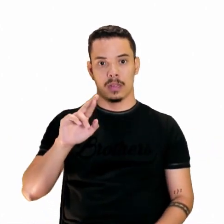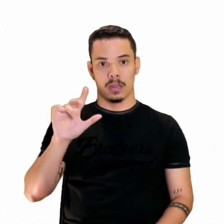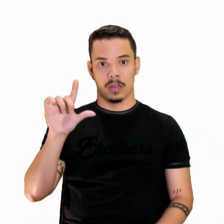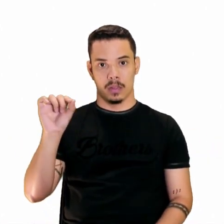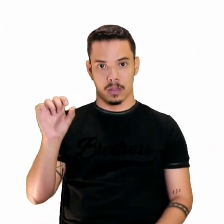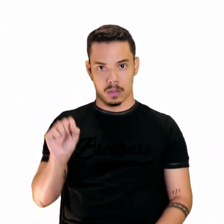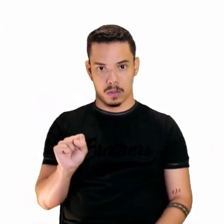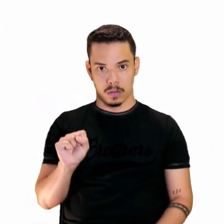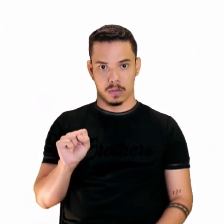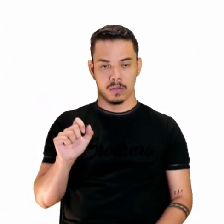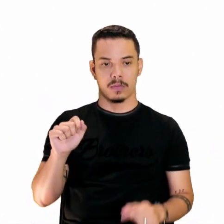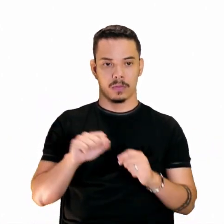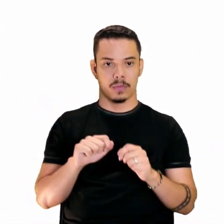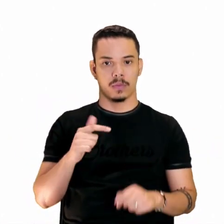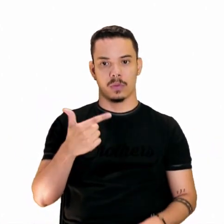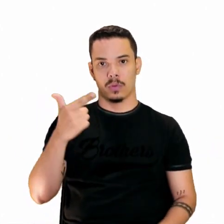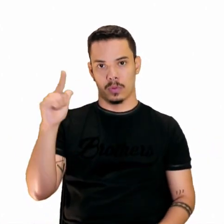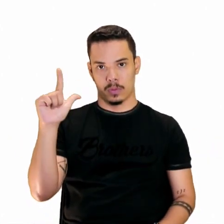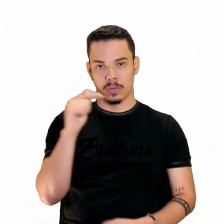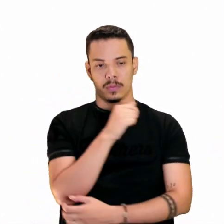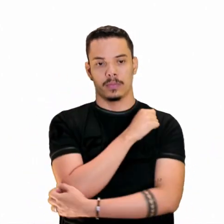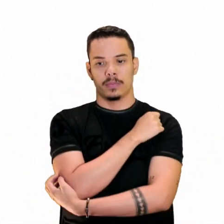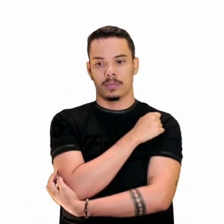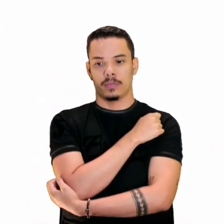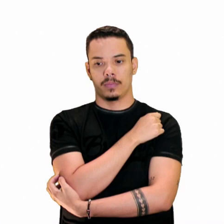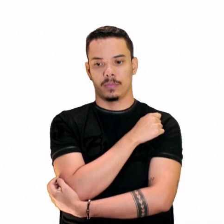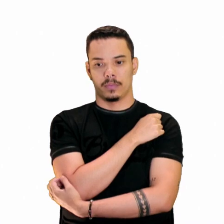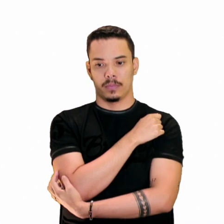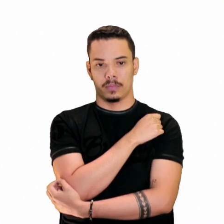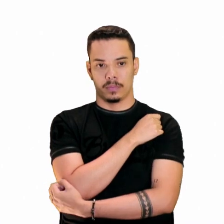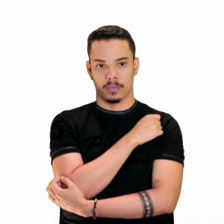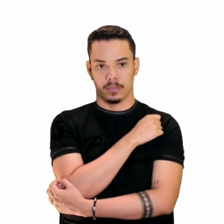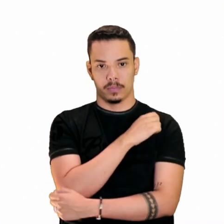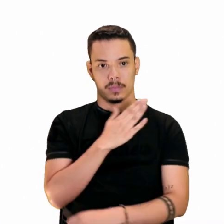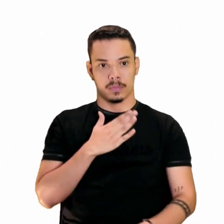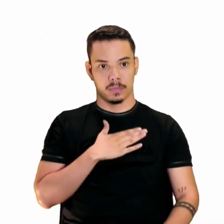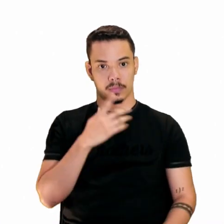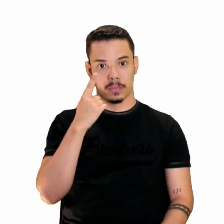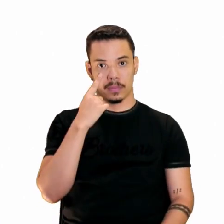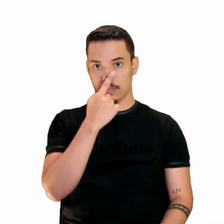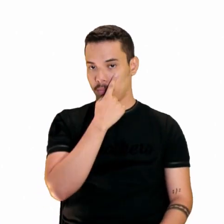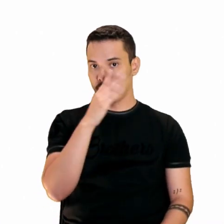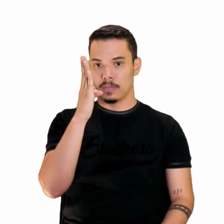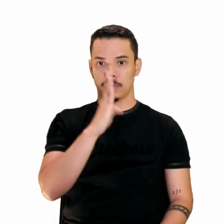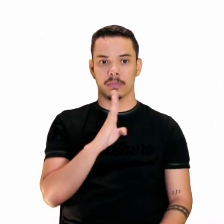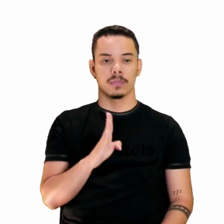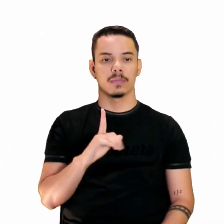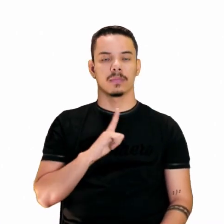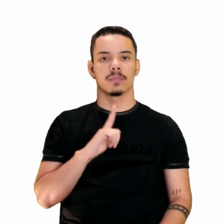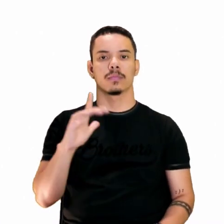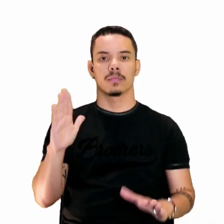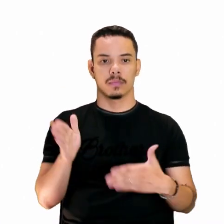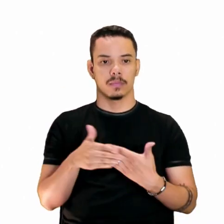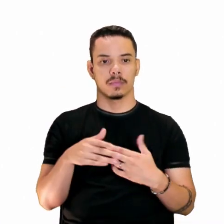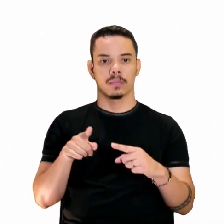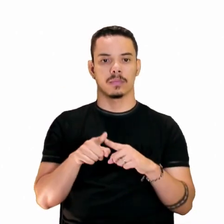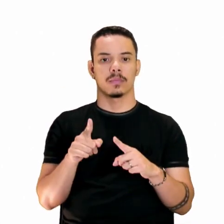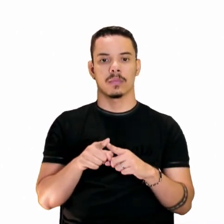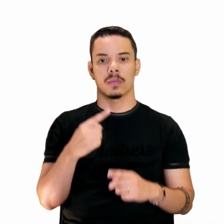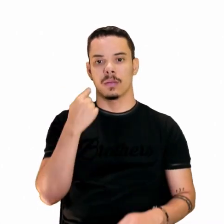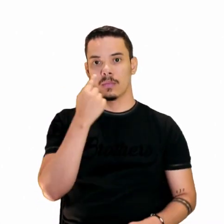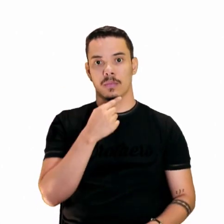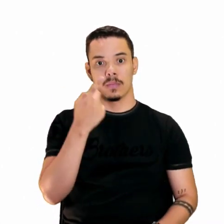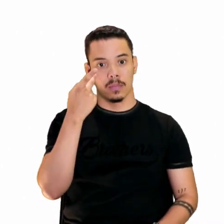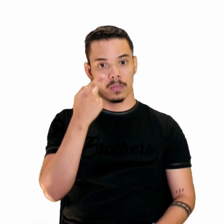outra paráfrase, certo? Vamos ver. Meus olhos brasileiros se fecham saudosos. Minha boca procura a